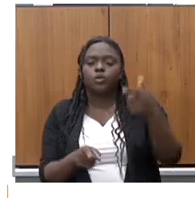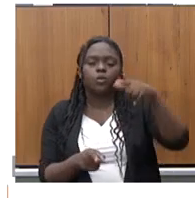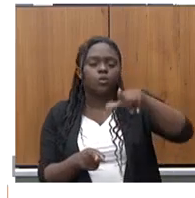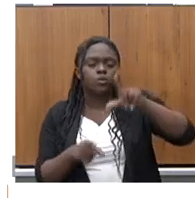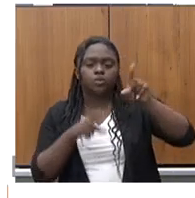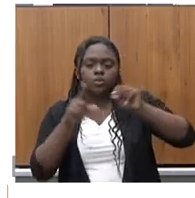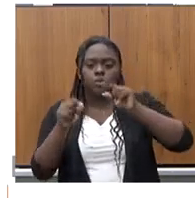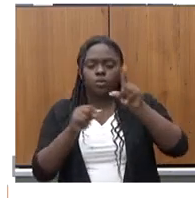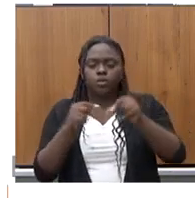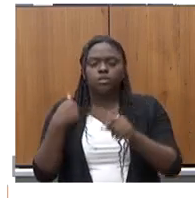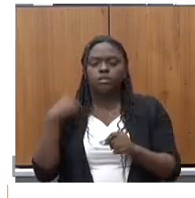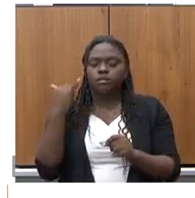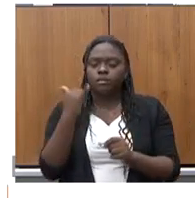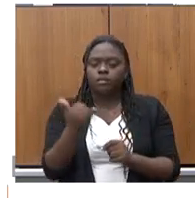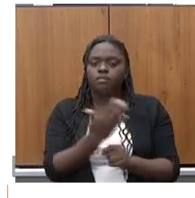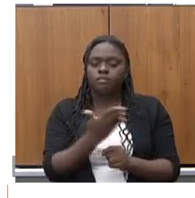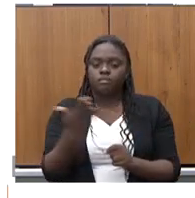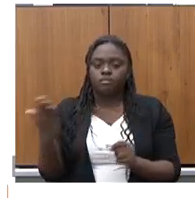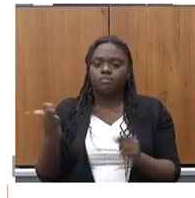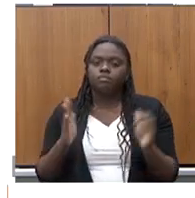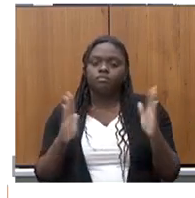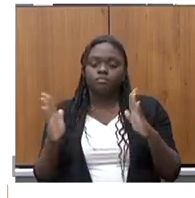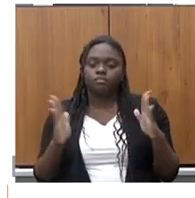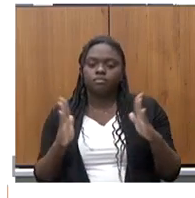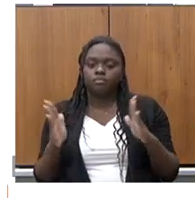que eu falarei aqui no decorrer